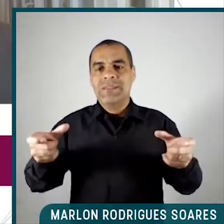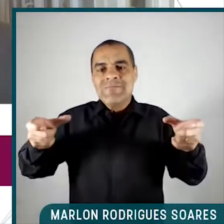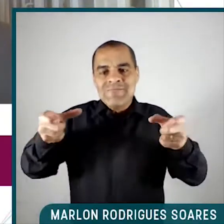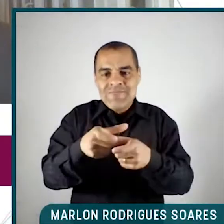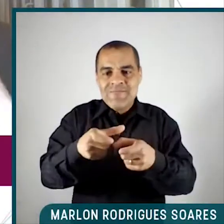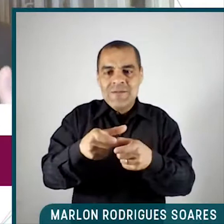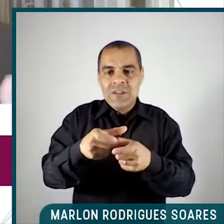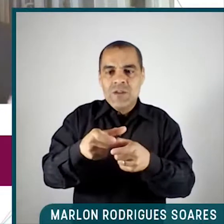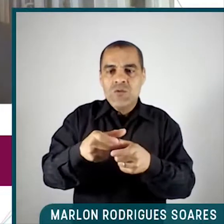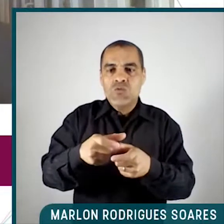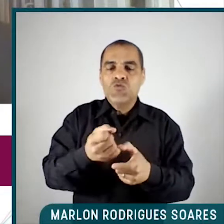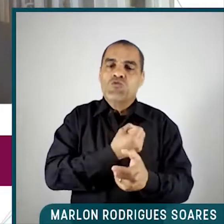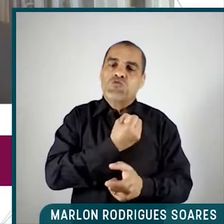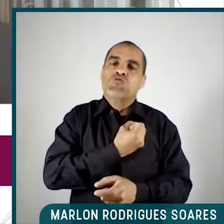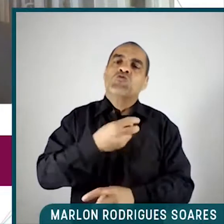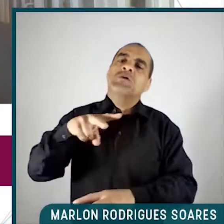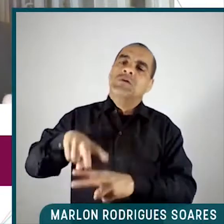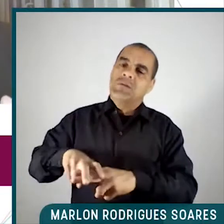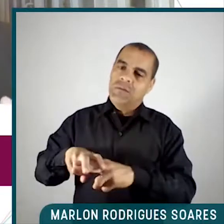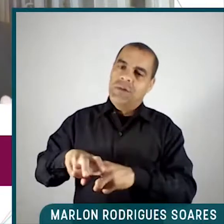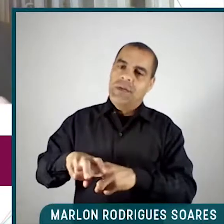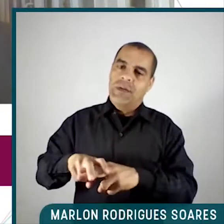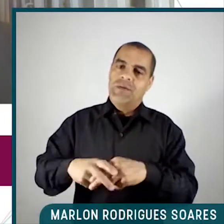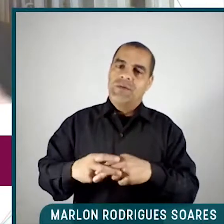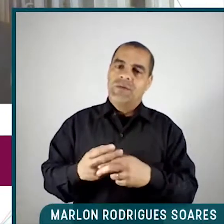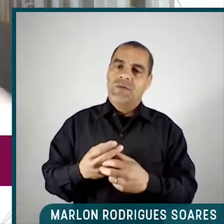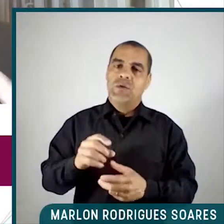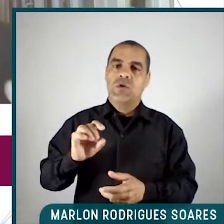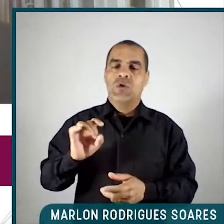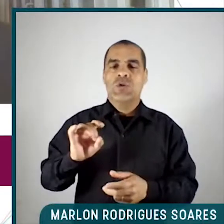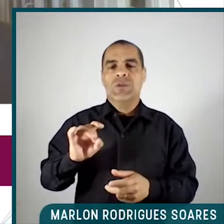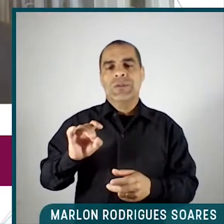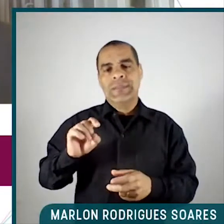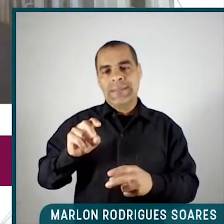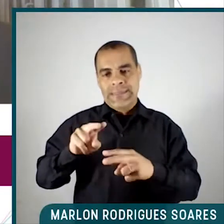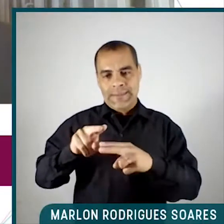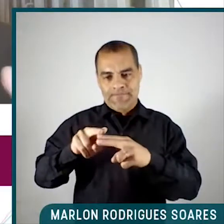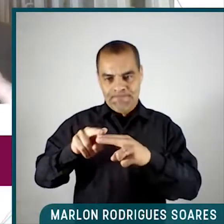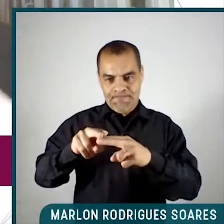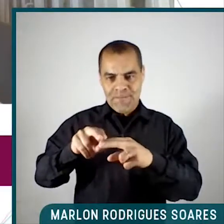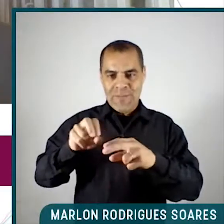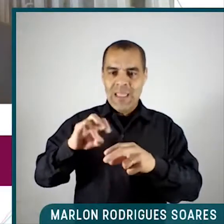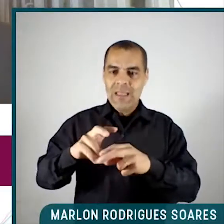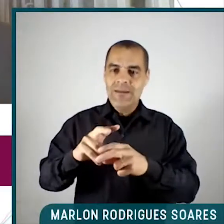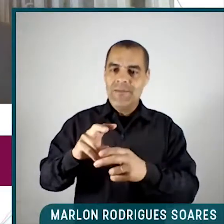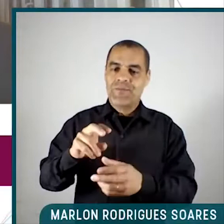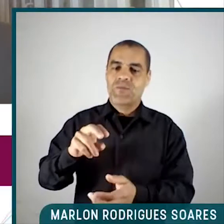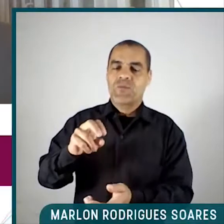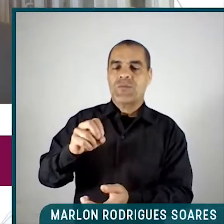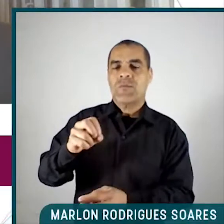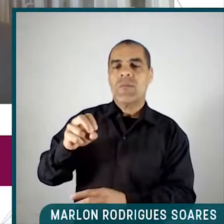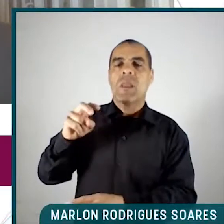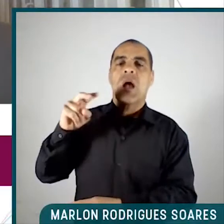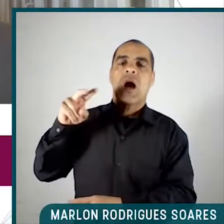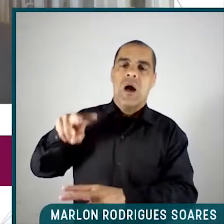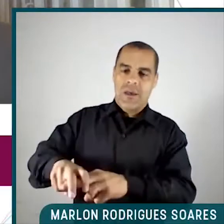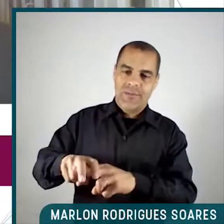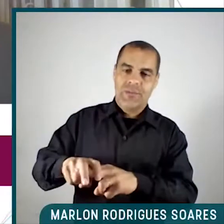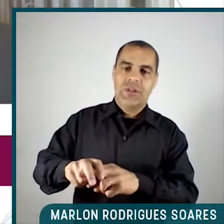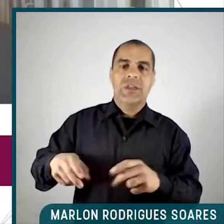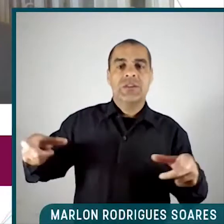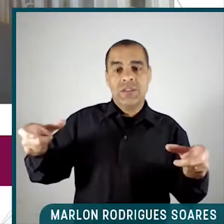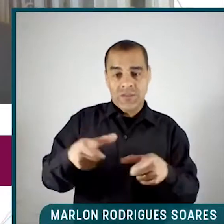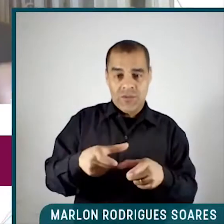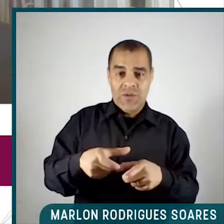presos, pelo simples fato de que a impunidade diminuiria e serviria como fator dissuasório